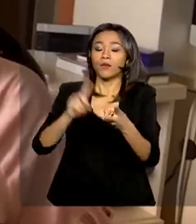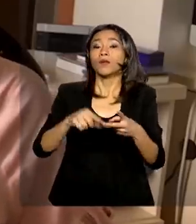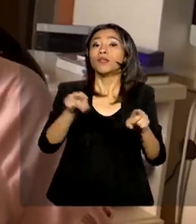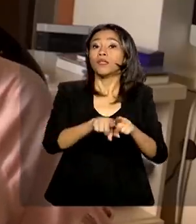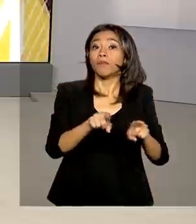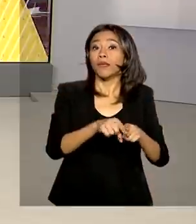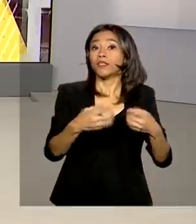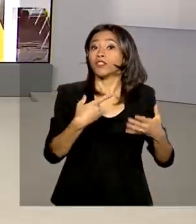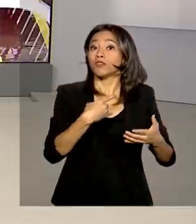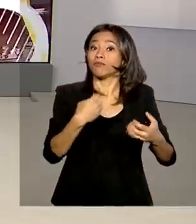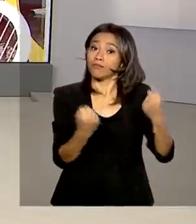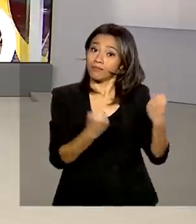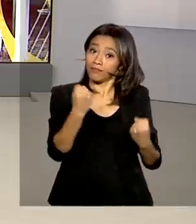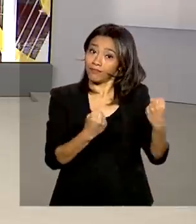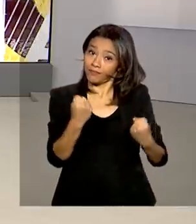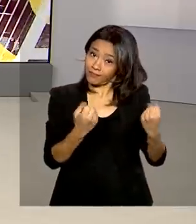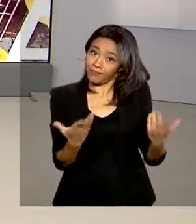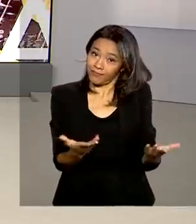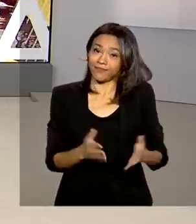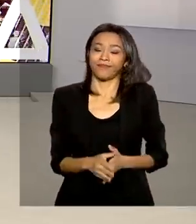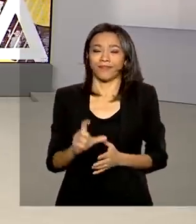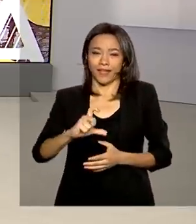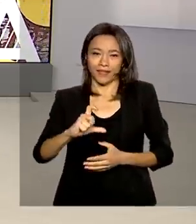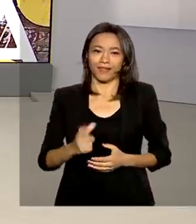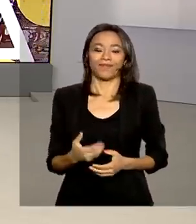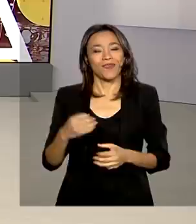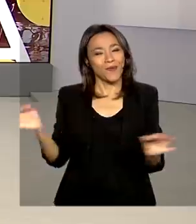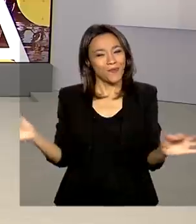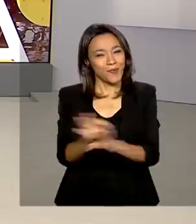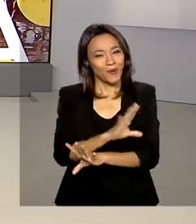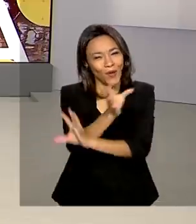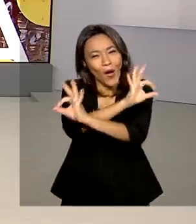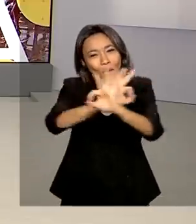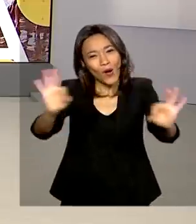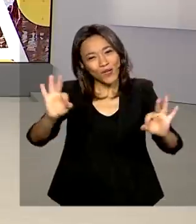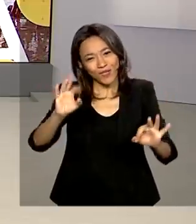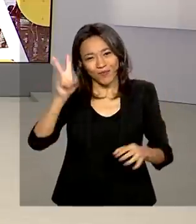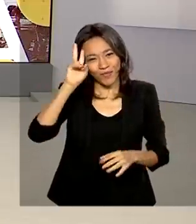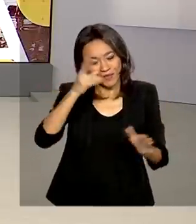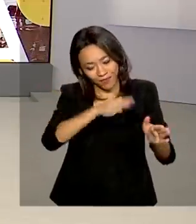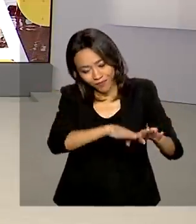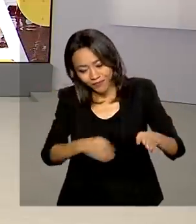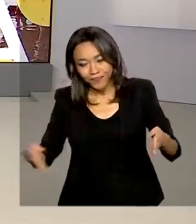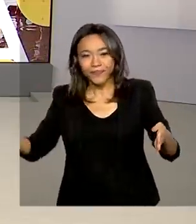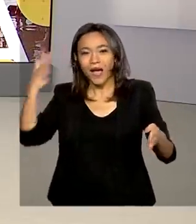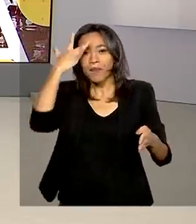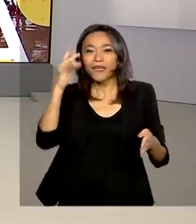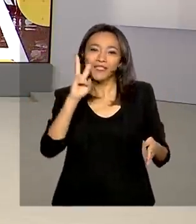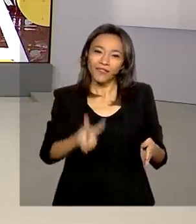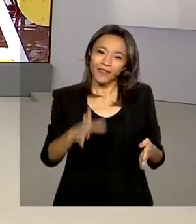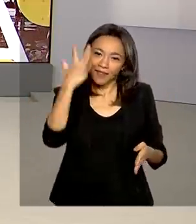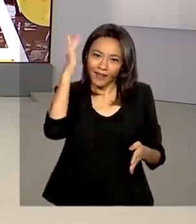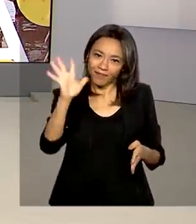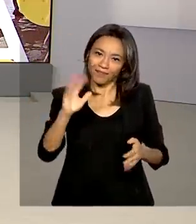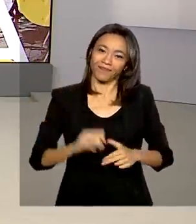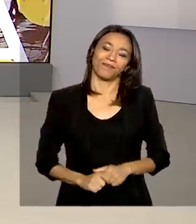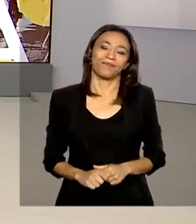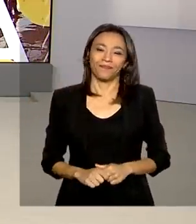trânsito. O Brasil em Dia fica por aqui. Ótimo início de semana para você. Nos vemos amanhã. Até lá!